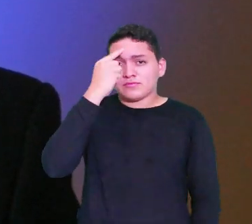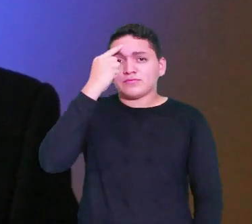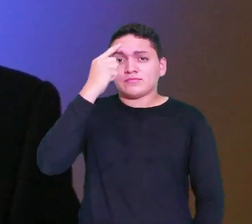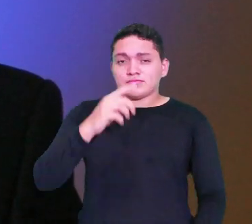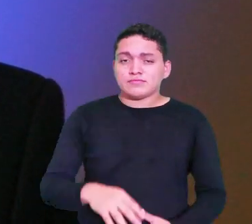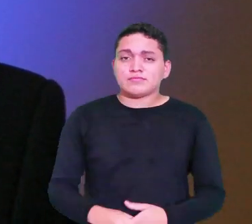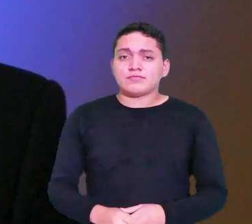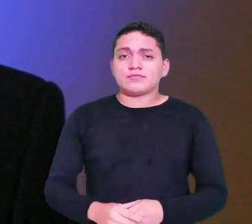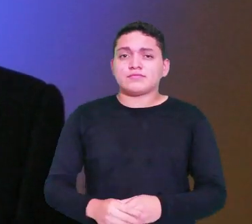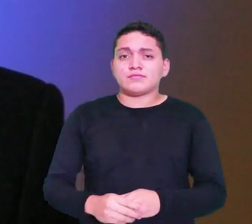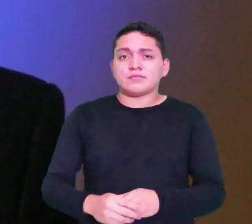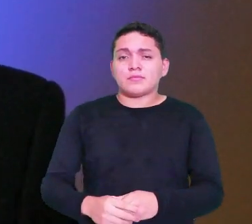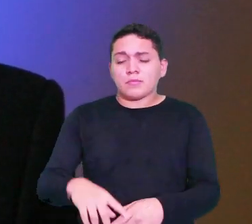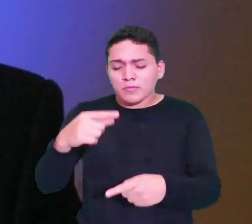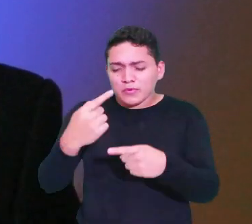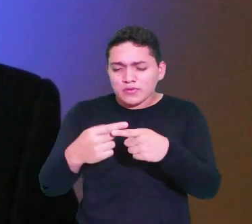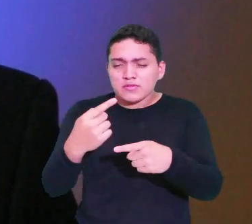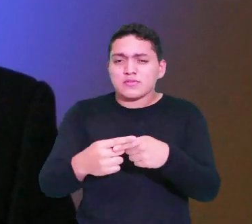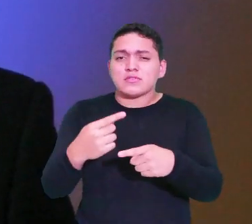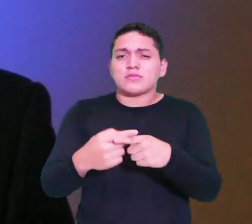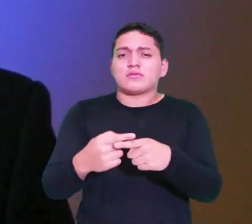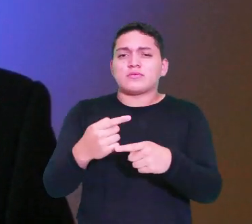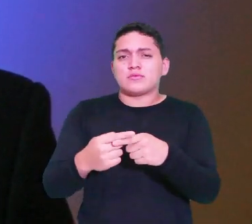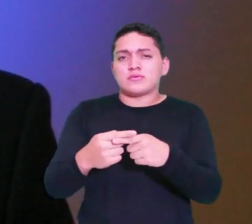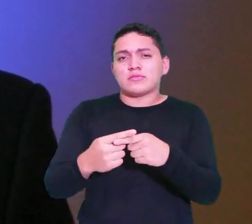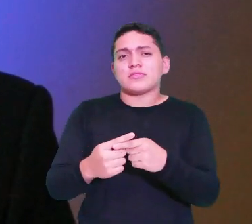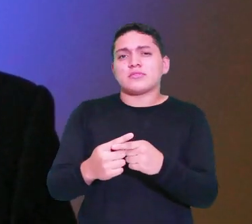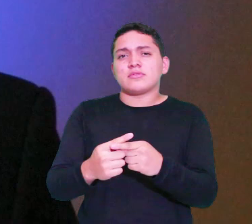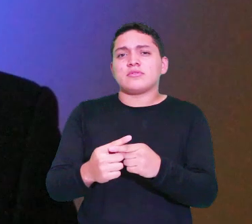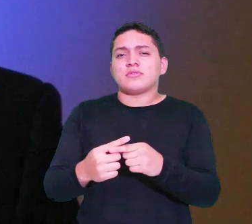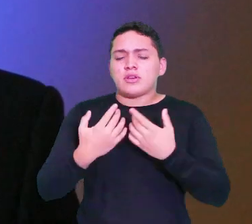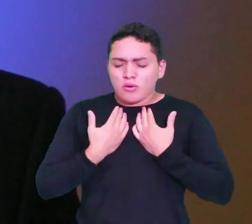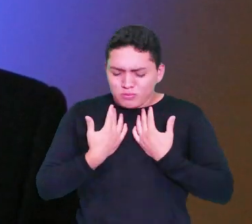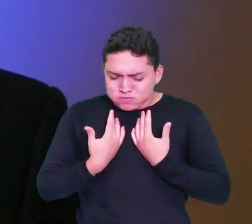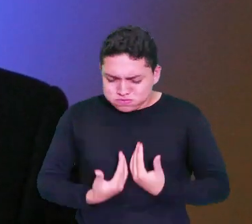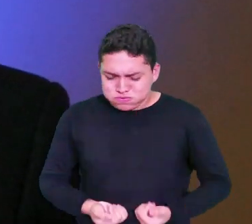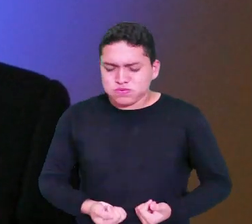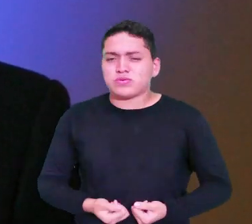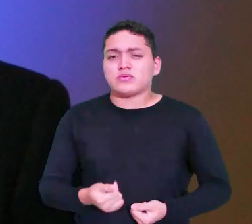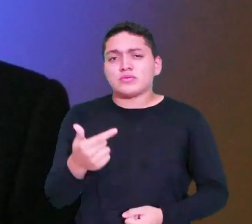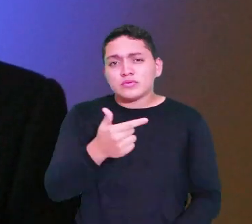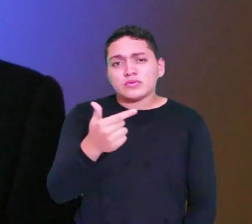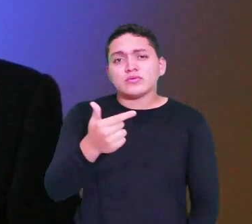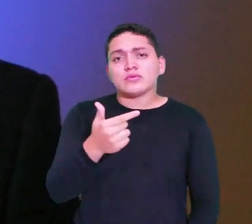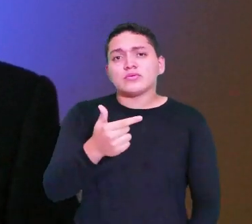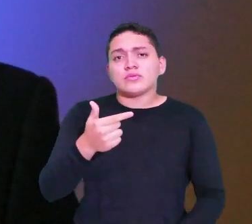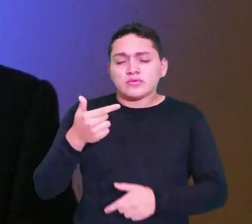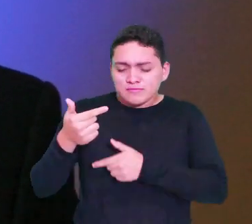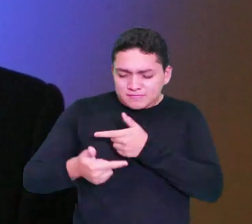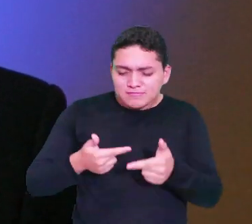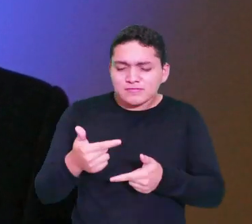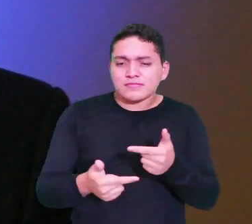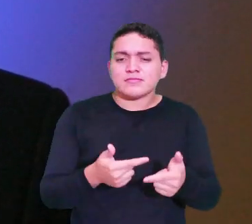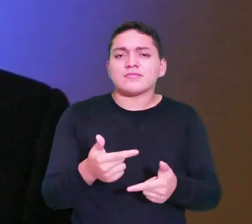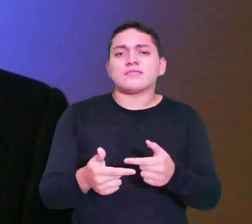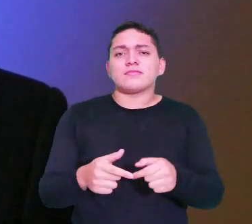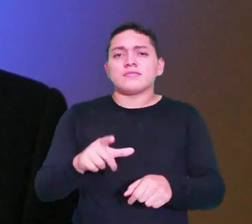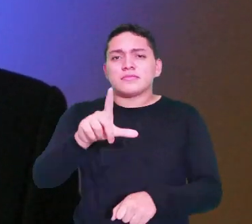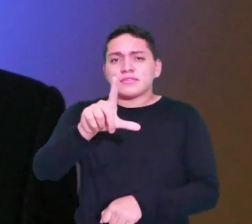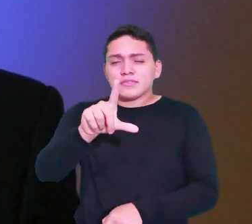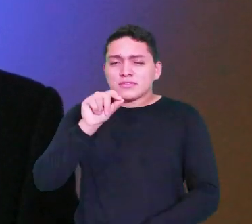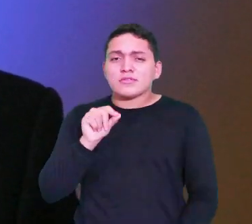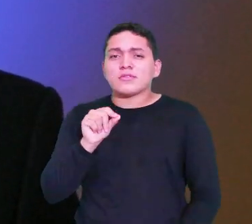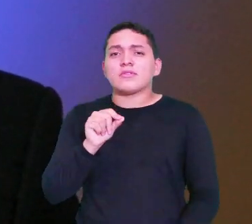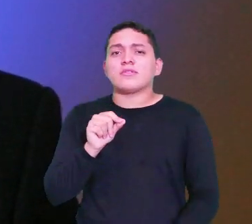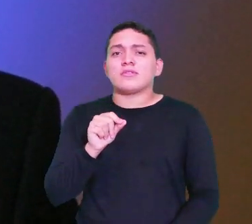rounds. Devido à exaustão e esforço dos dois lutadores, os árbitros resolveram dar por